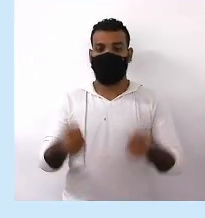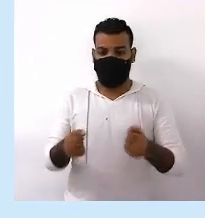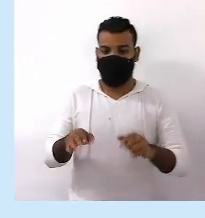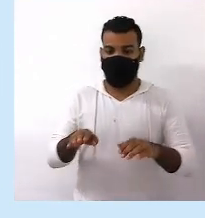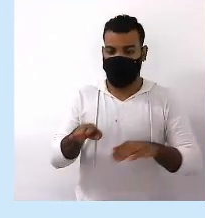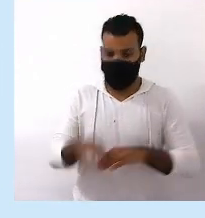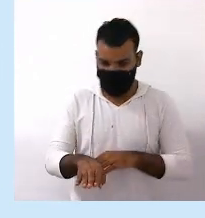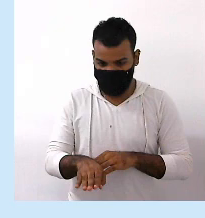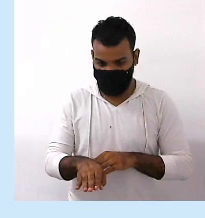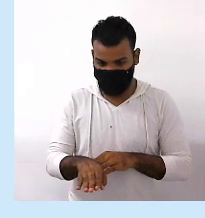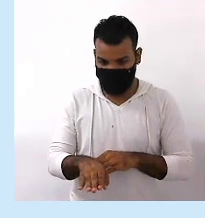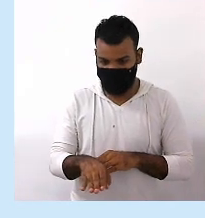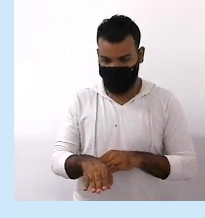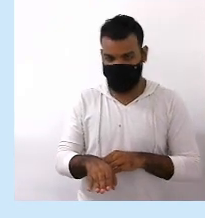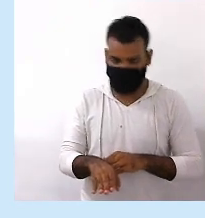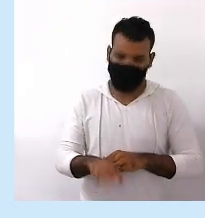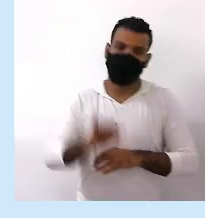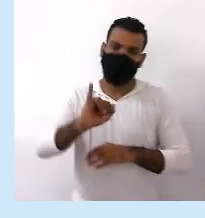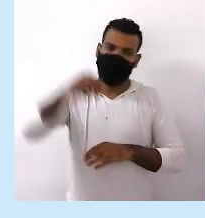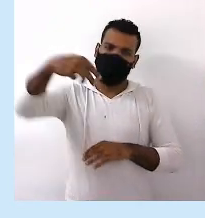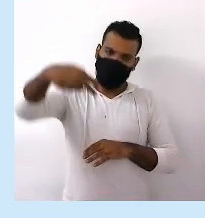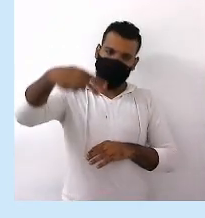estacione Não